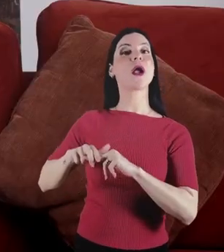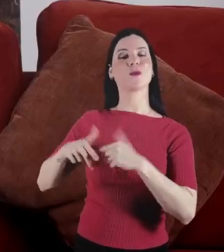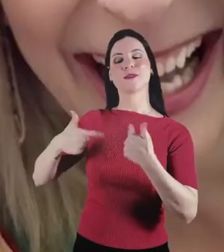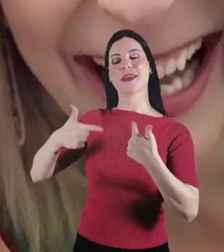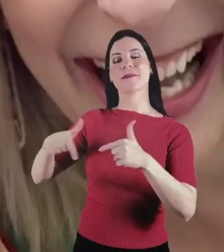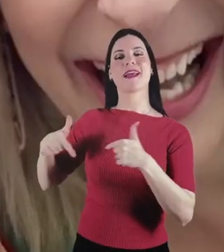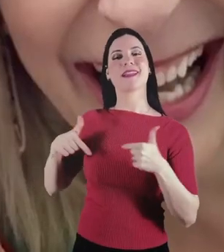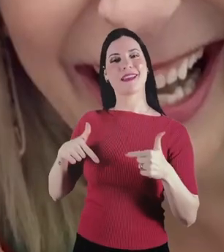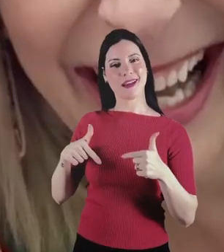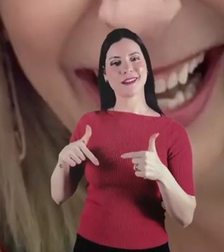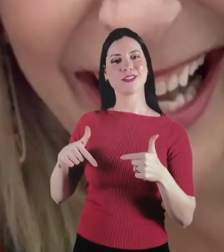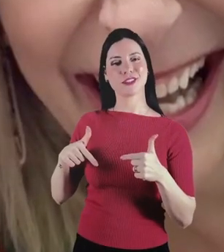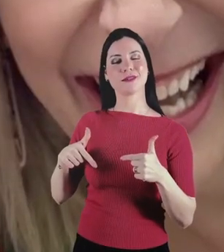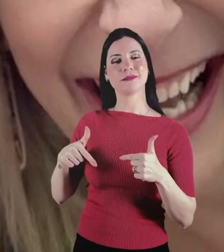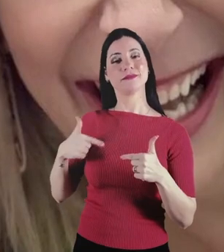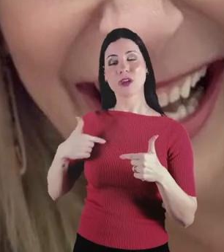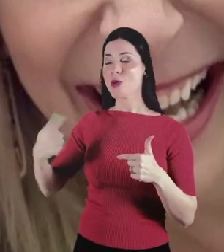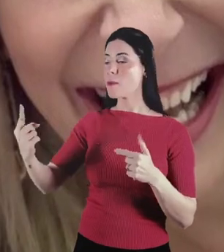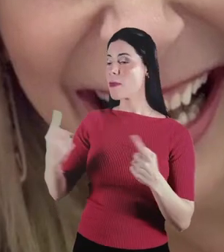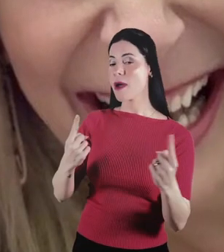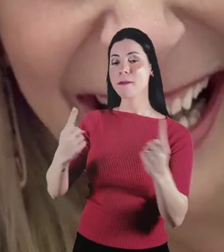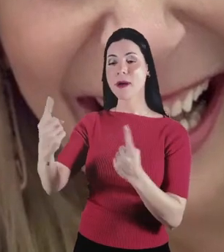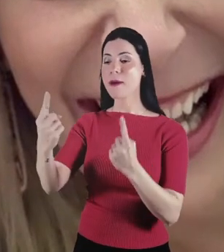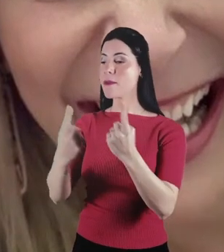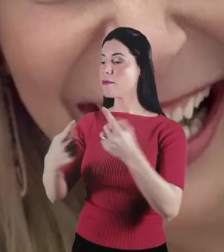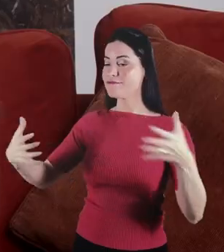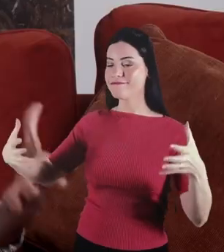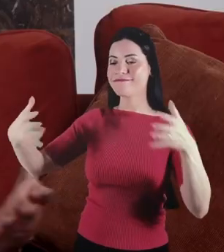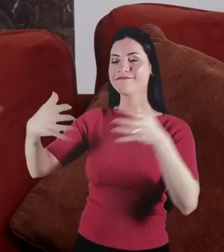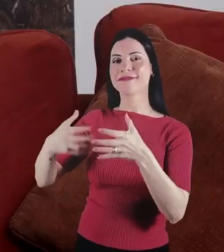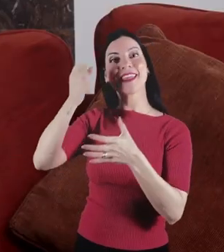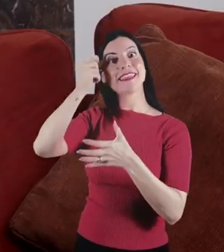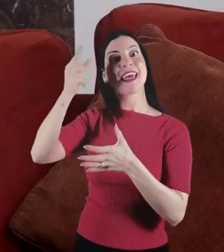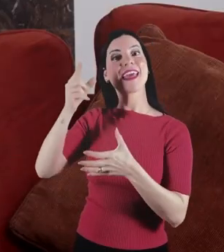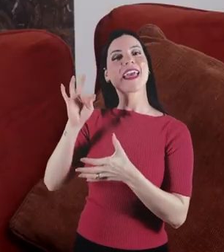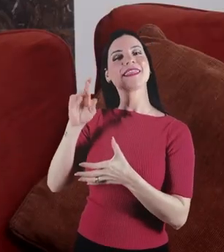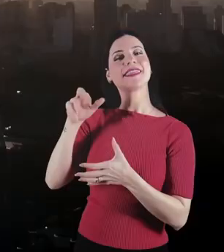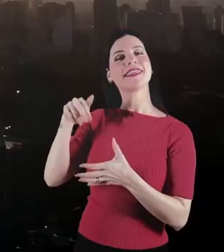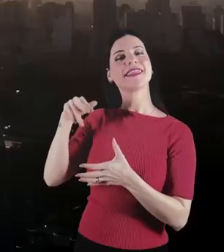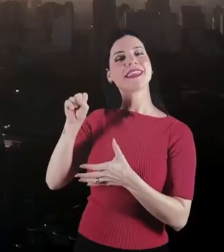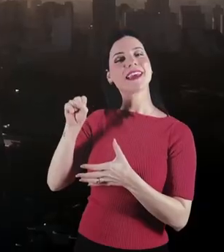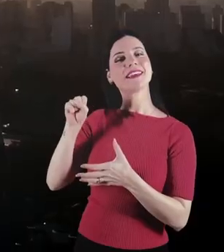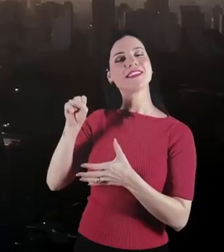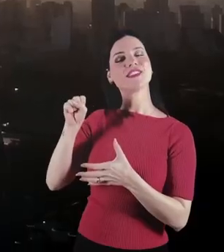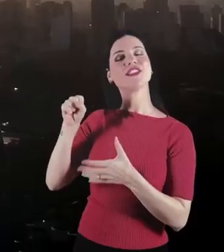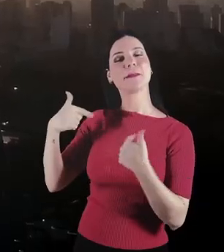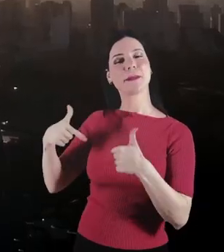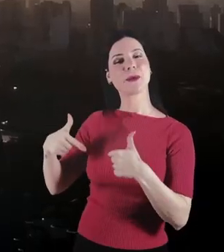empregabilidade, e juntei um grupo de pessoas e começamos a discutir, e surgiu a ideia do transempregos.